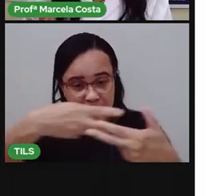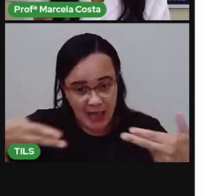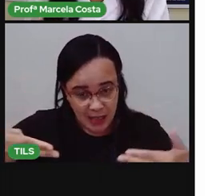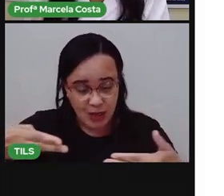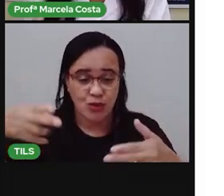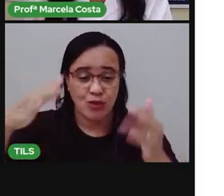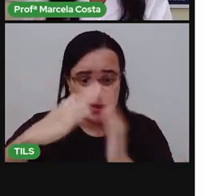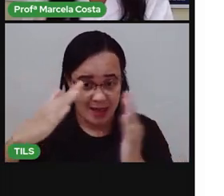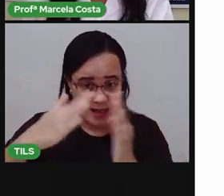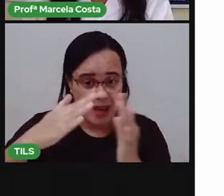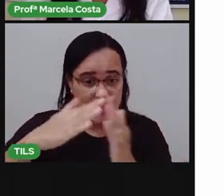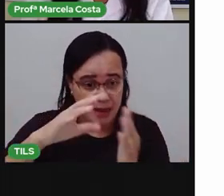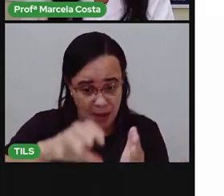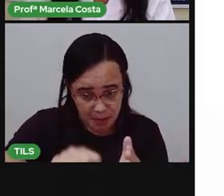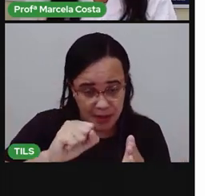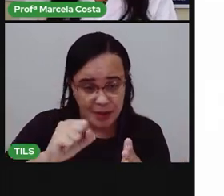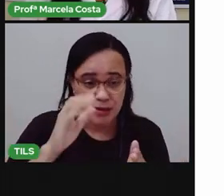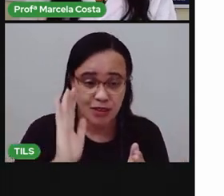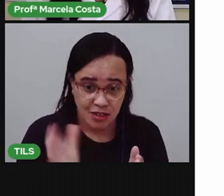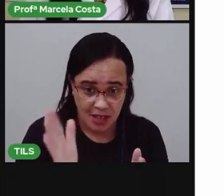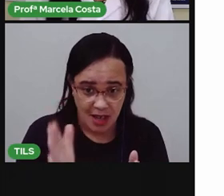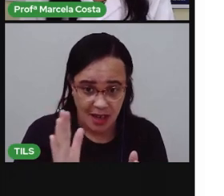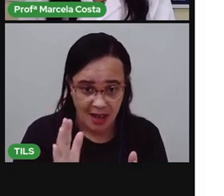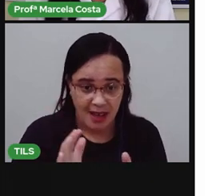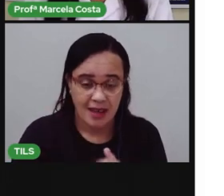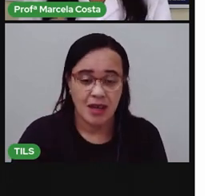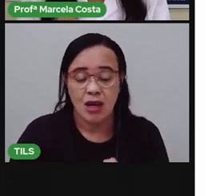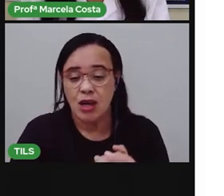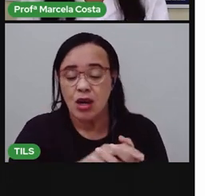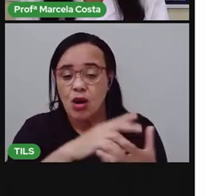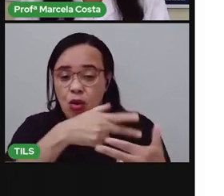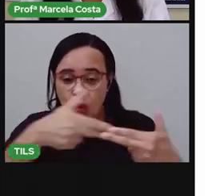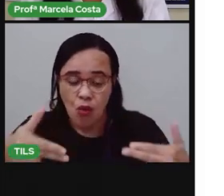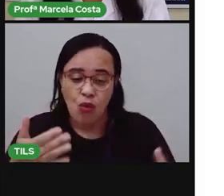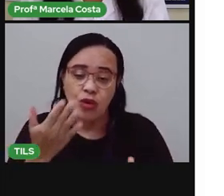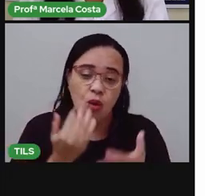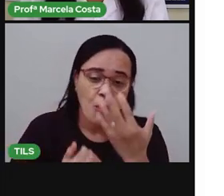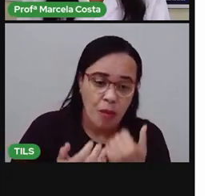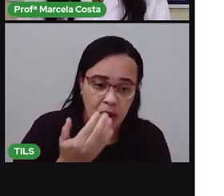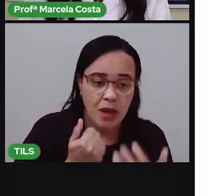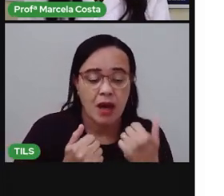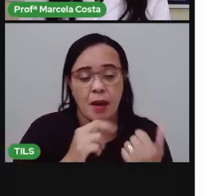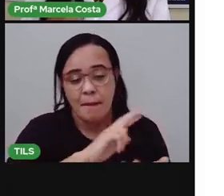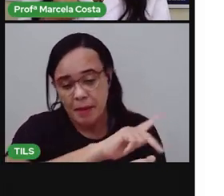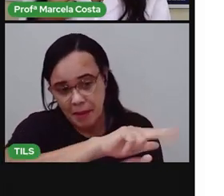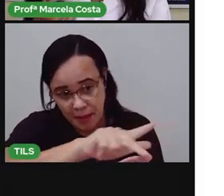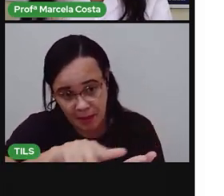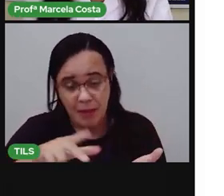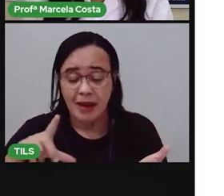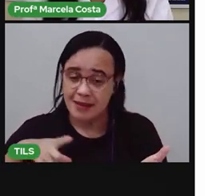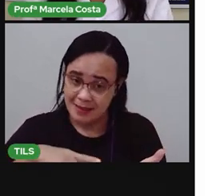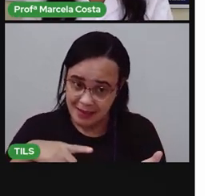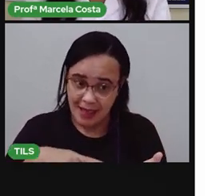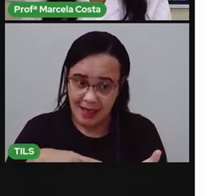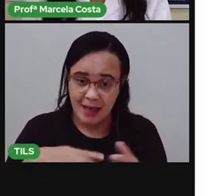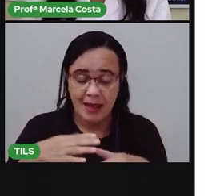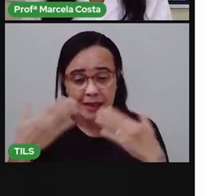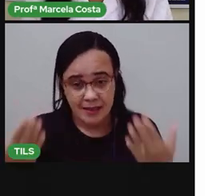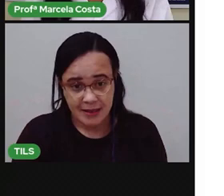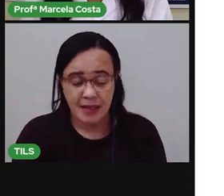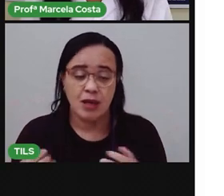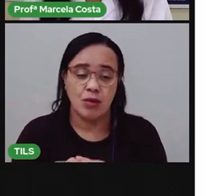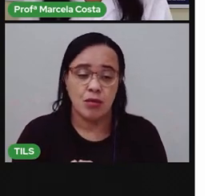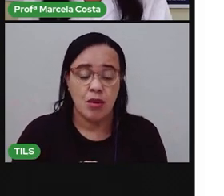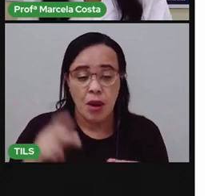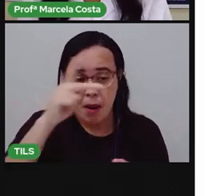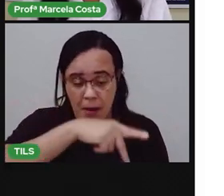Agora a gente vai fazer um bingo com eles. Vai funcionar da seguinte maneira. Eu vou falar algumas